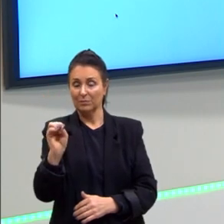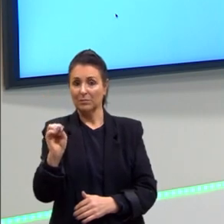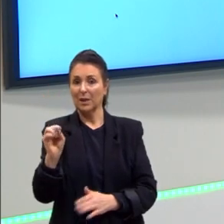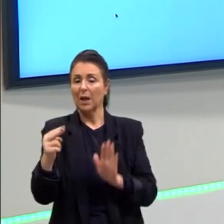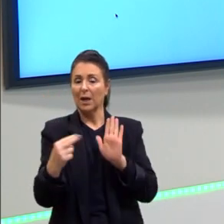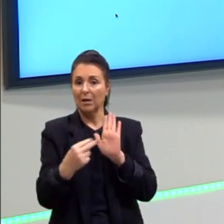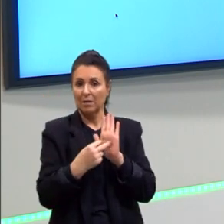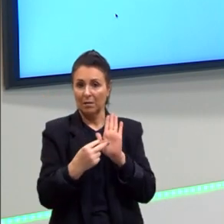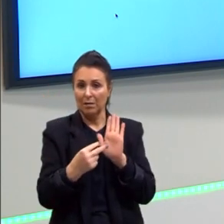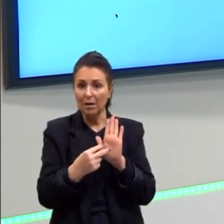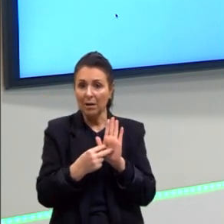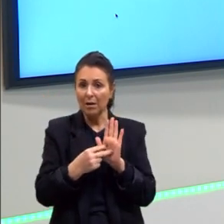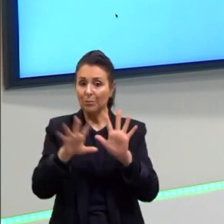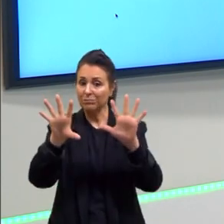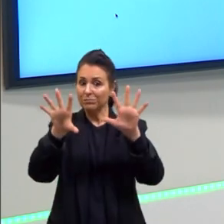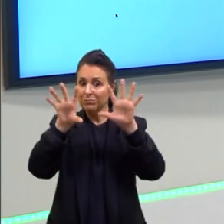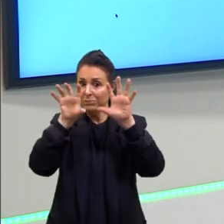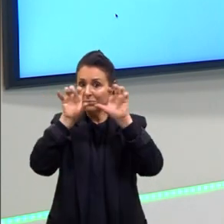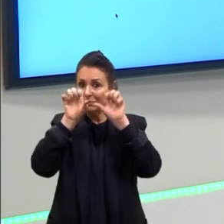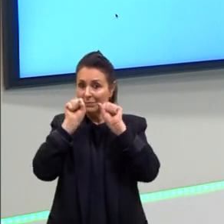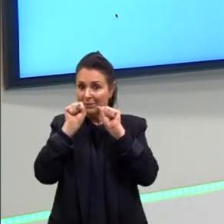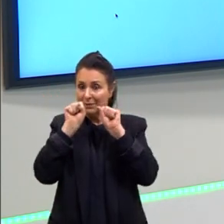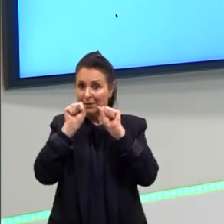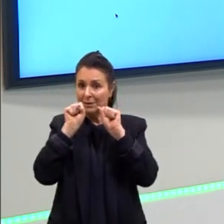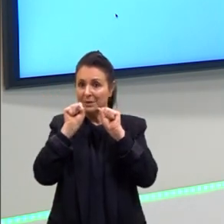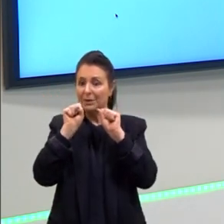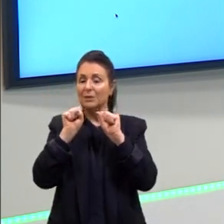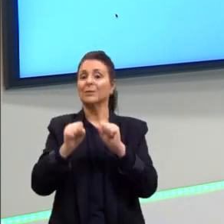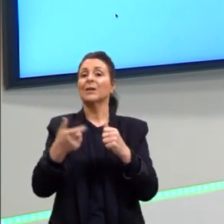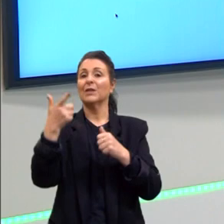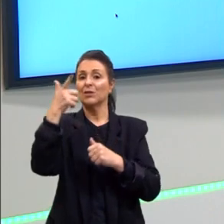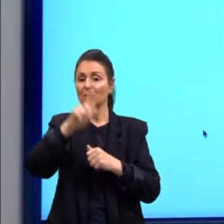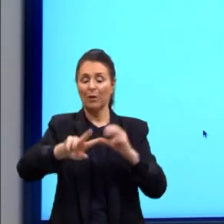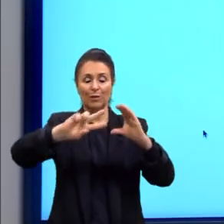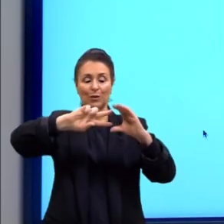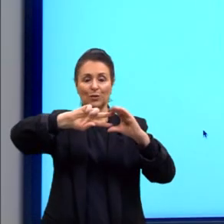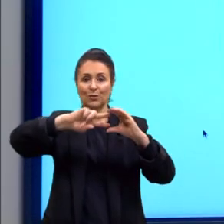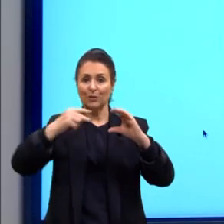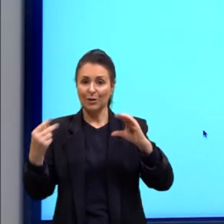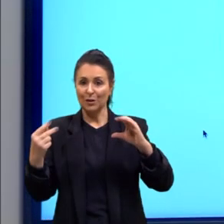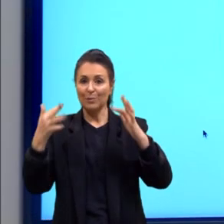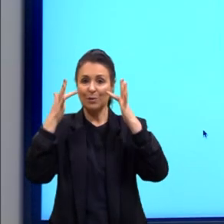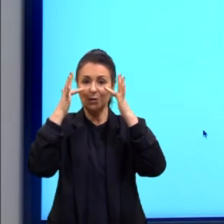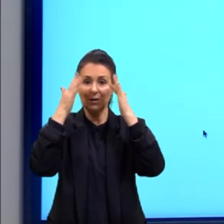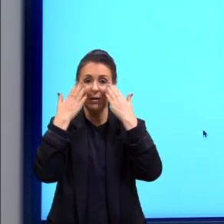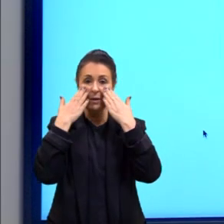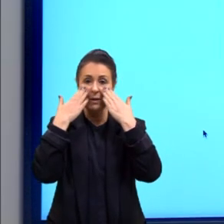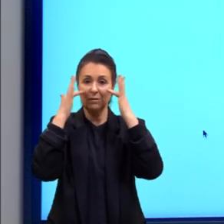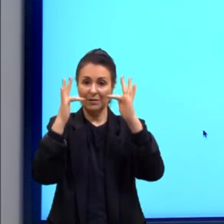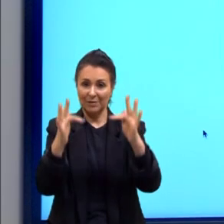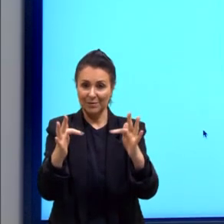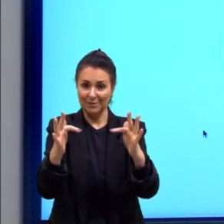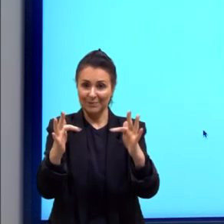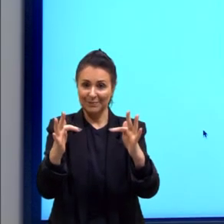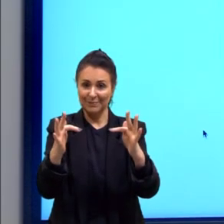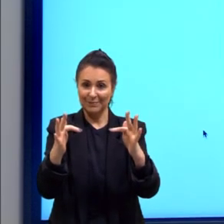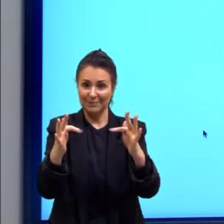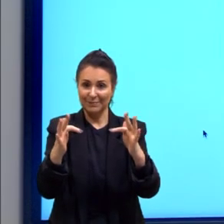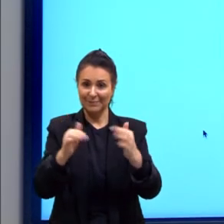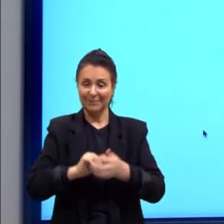e vamos partir para o próximo, que é genótipo e fenótipo. Bom,